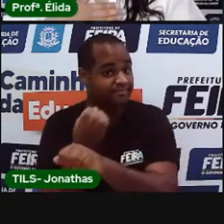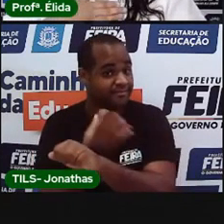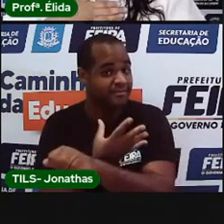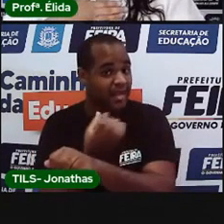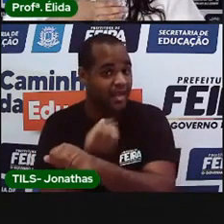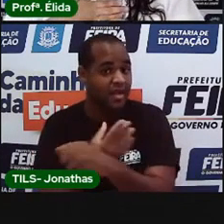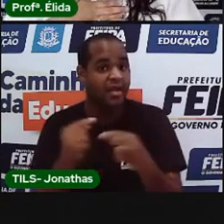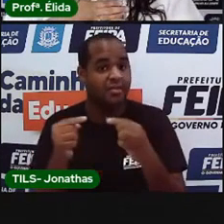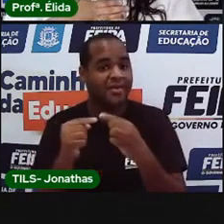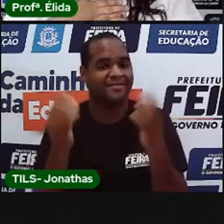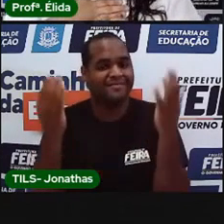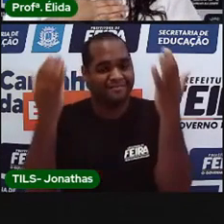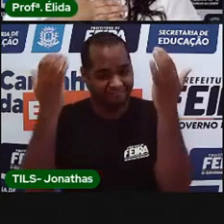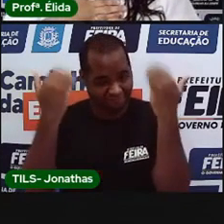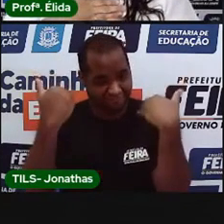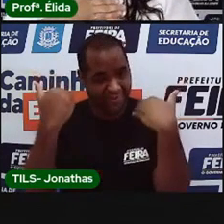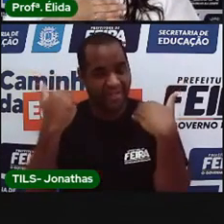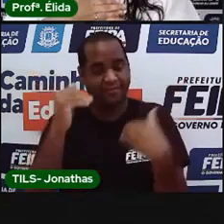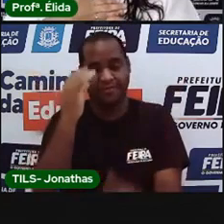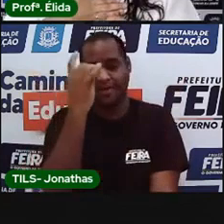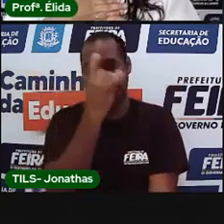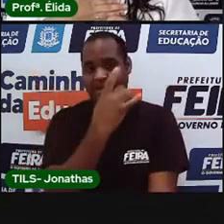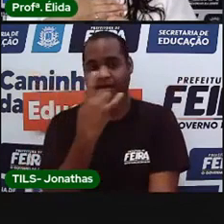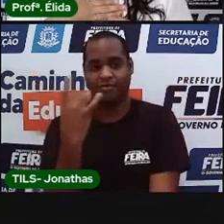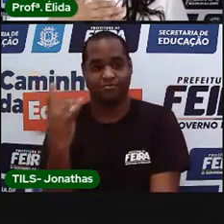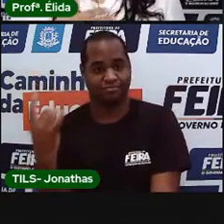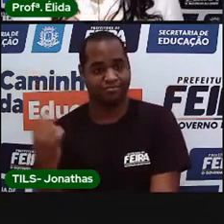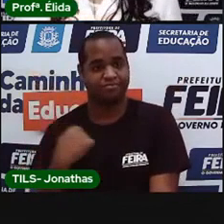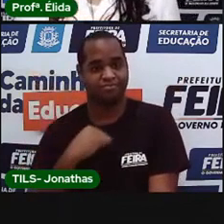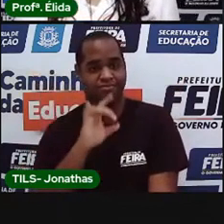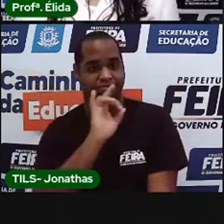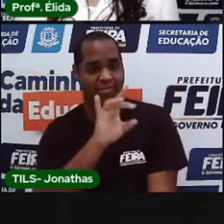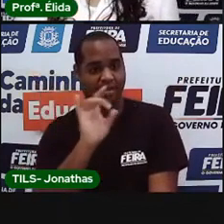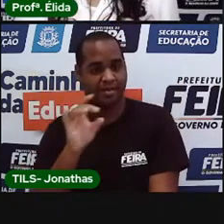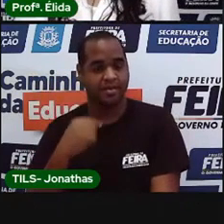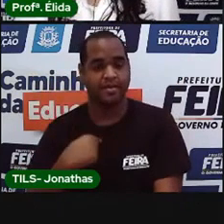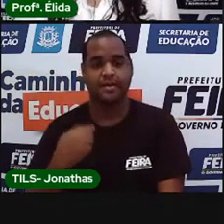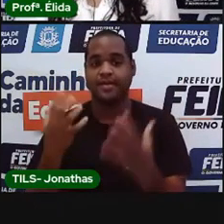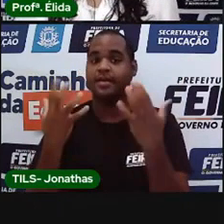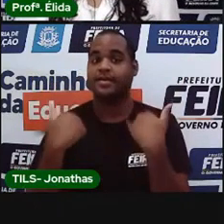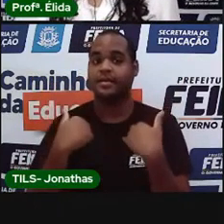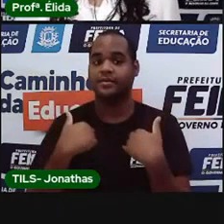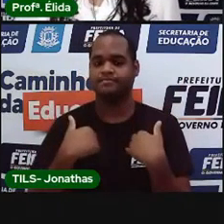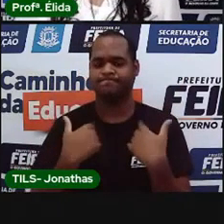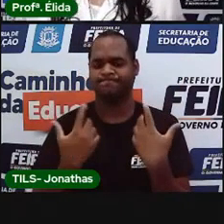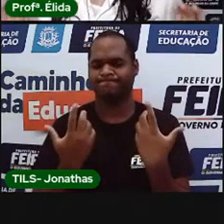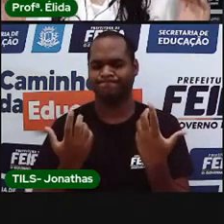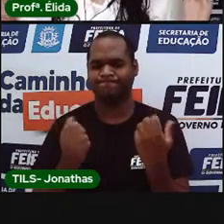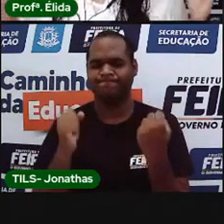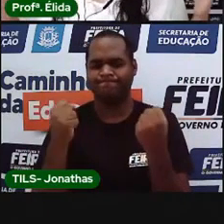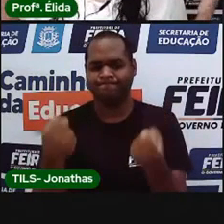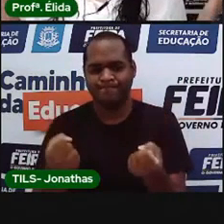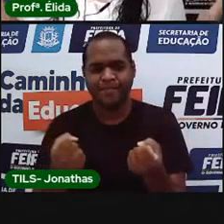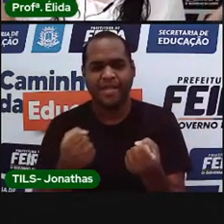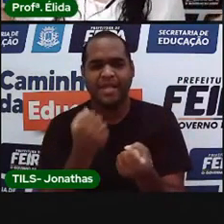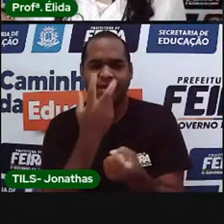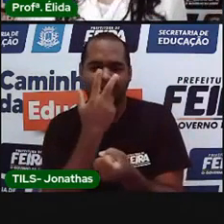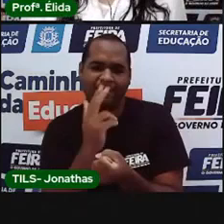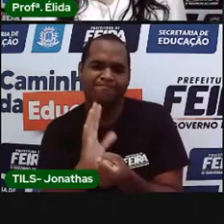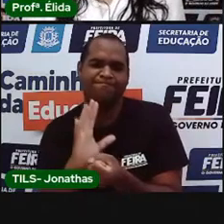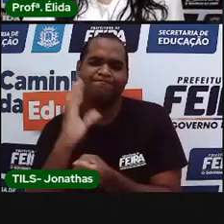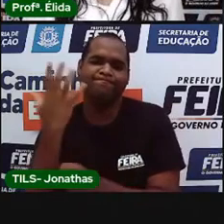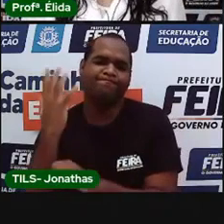pedacinhos de nós que estão lá dentro e que eles reagem de acordo com as coisas que